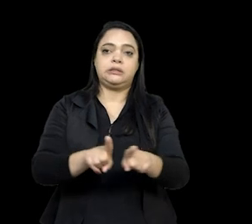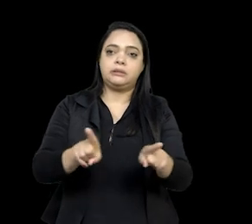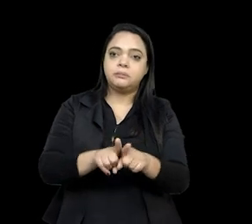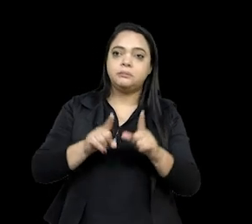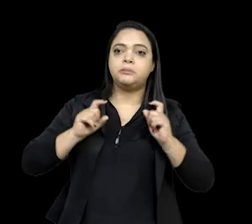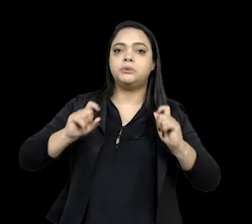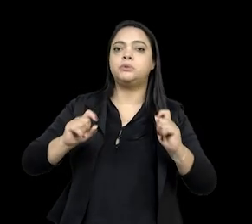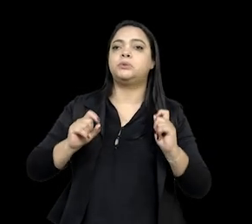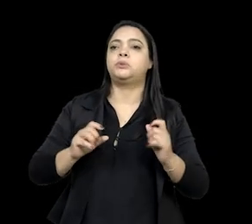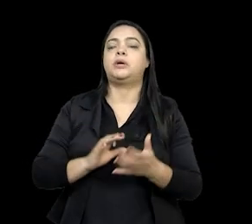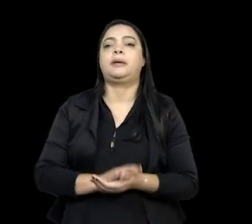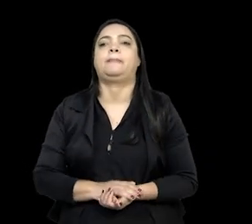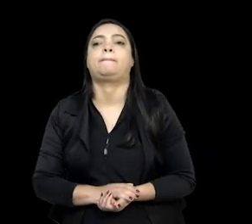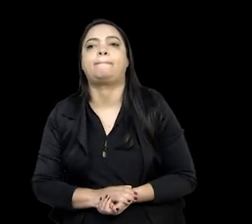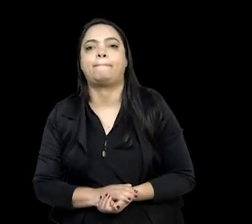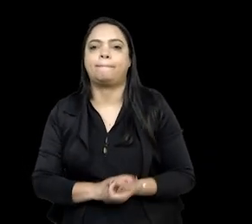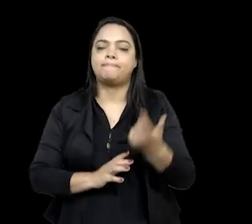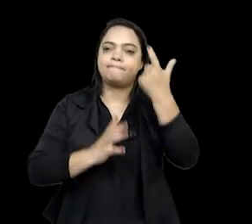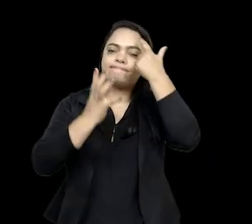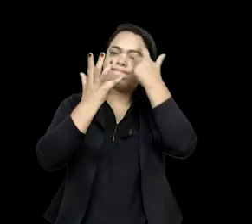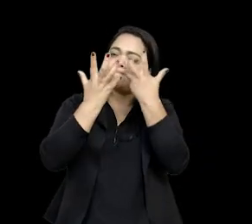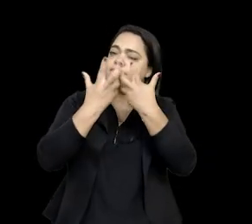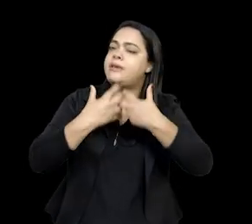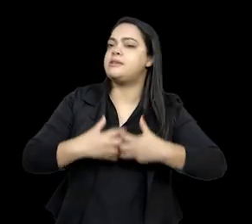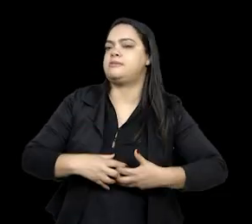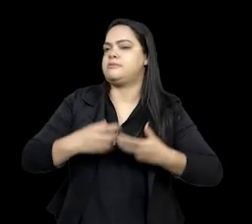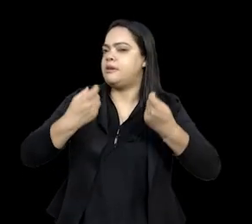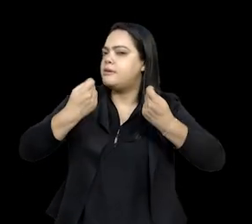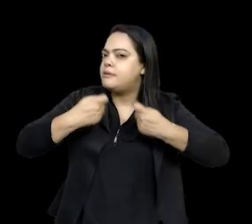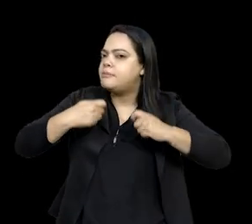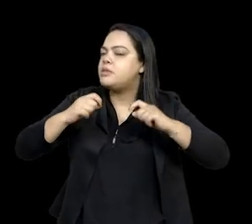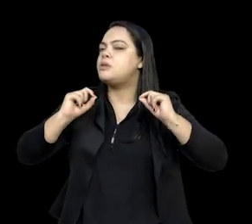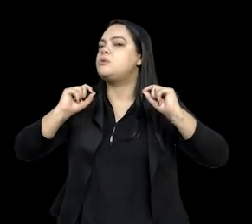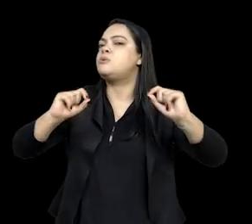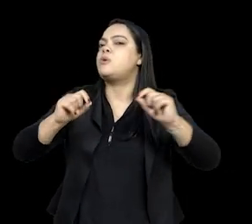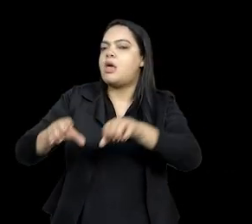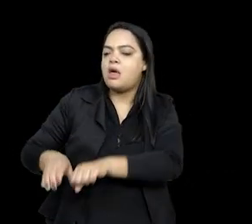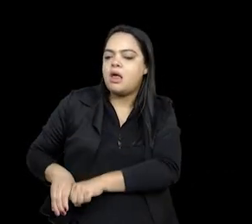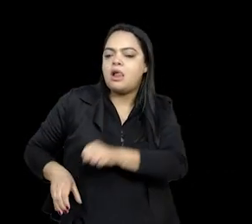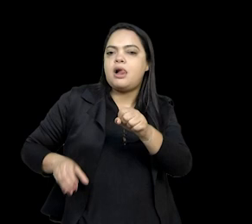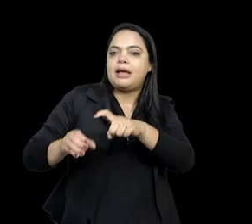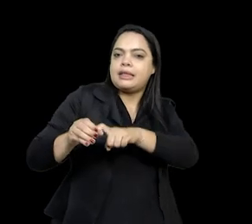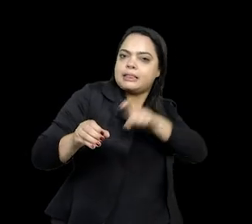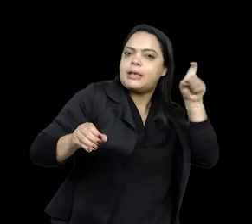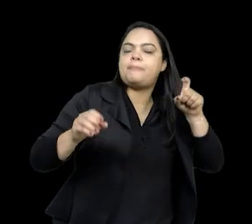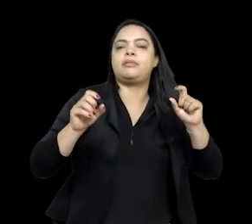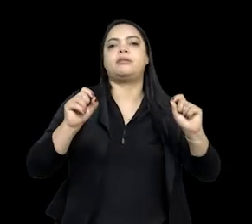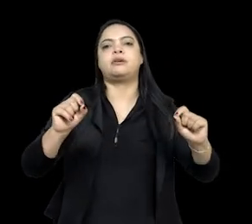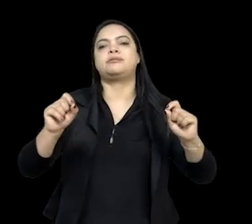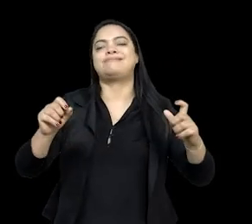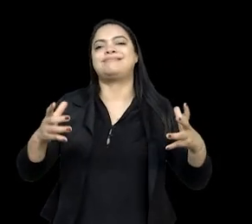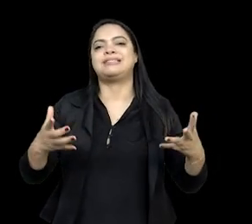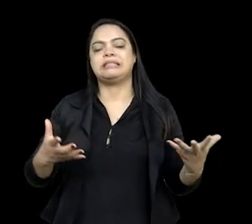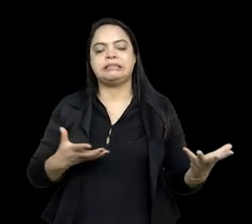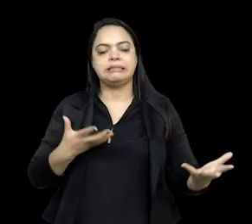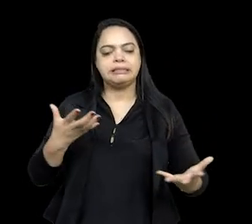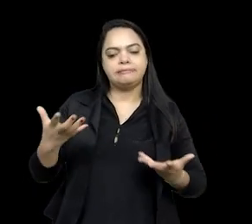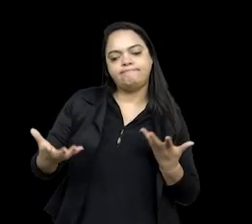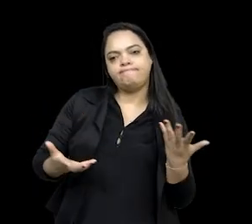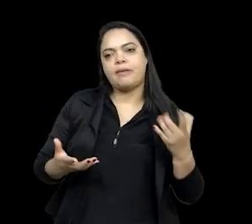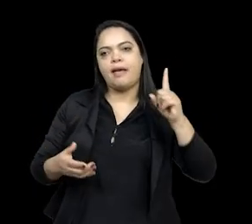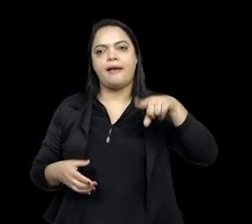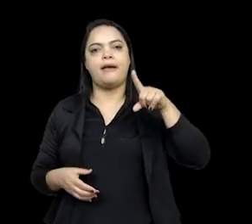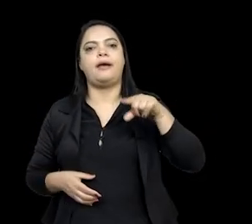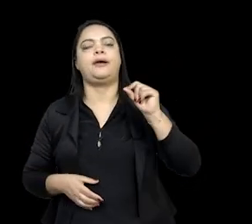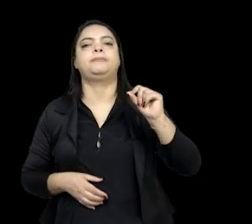destacar a colonização como processo e pensar também que a independência, ela é